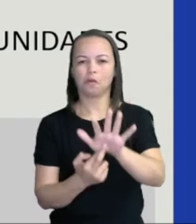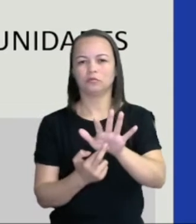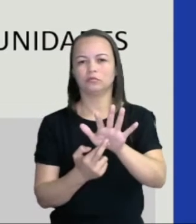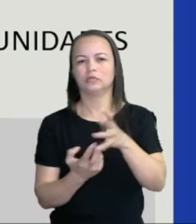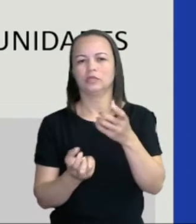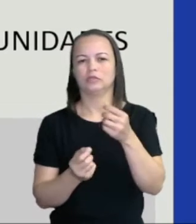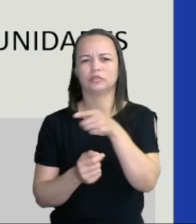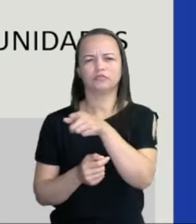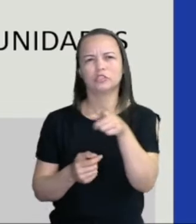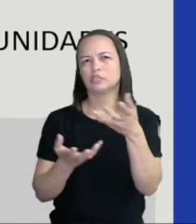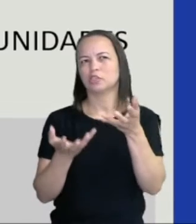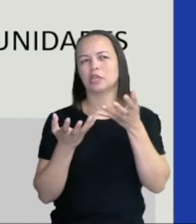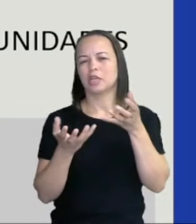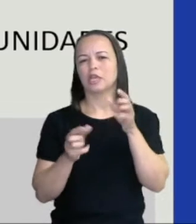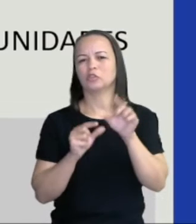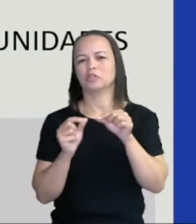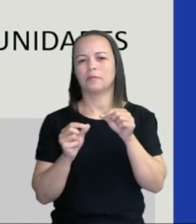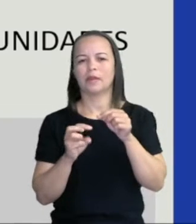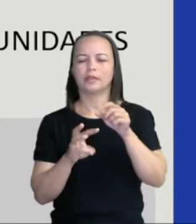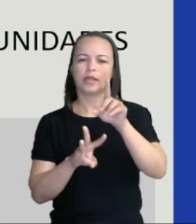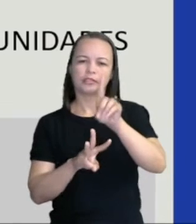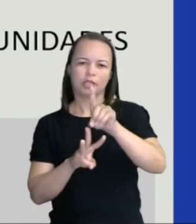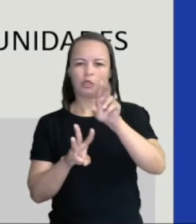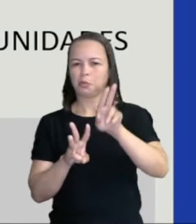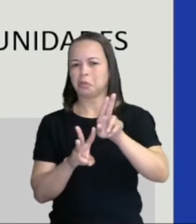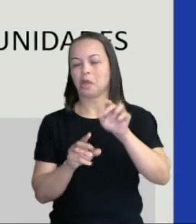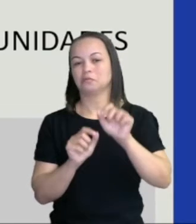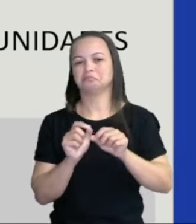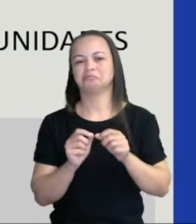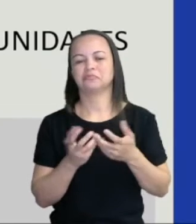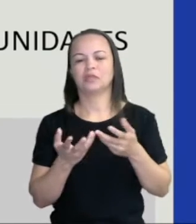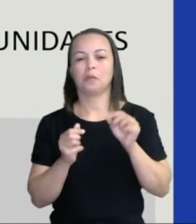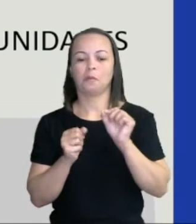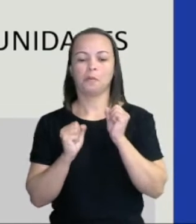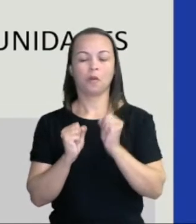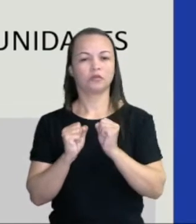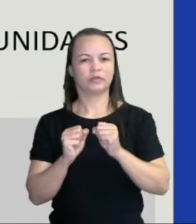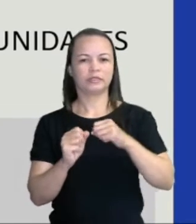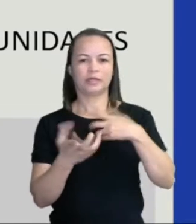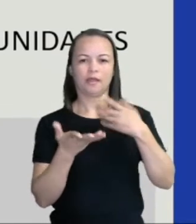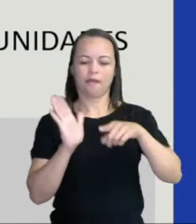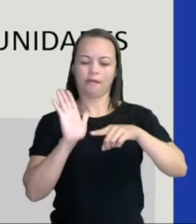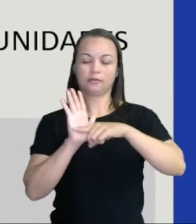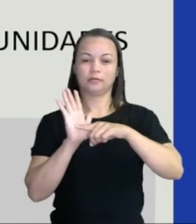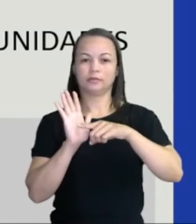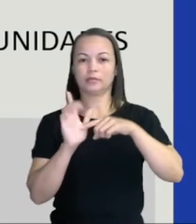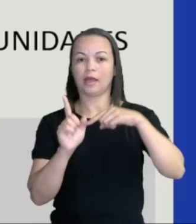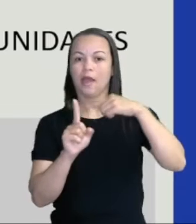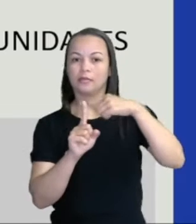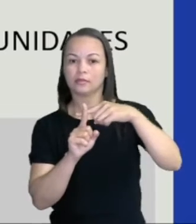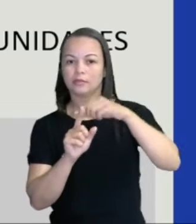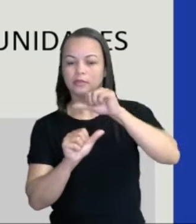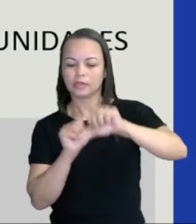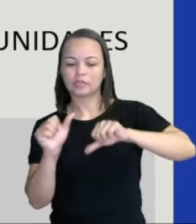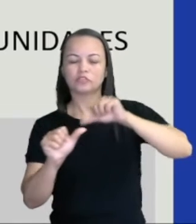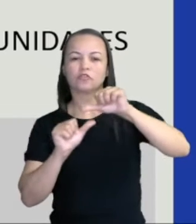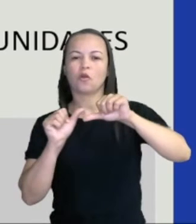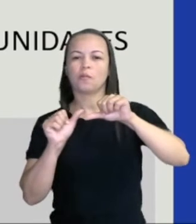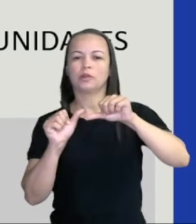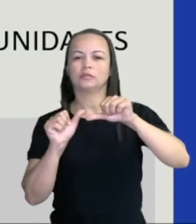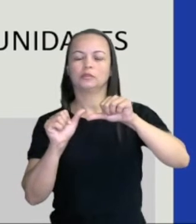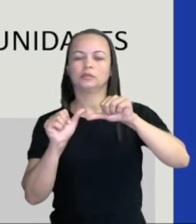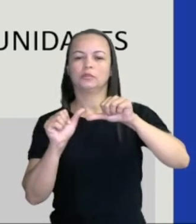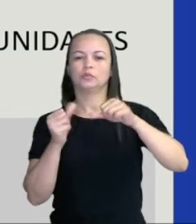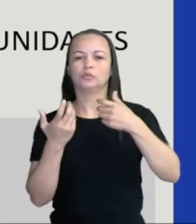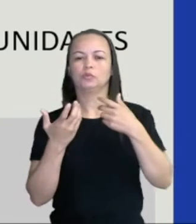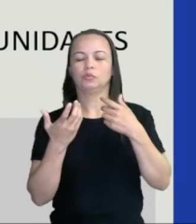unidades, como você queira chamar, eu posso fazer a adição com esse algarismo 1, 1, transformar ele num